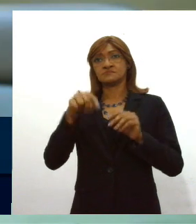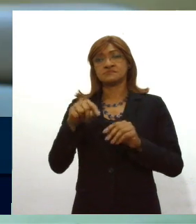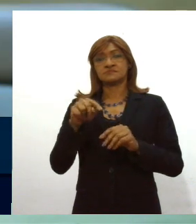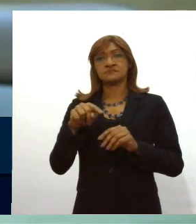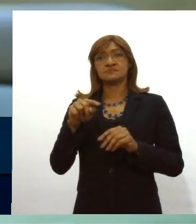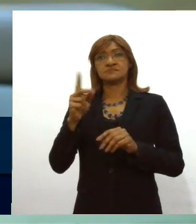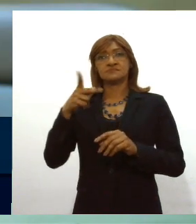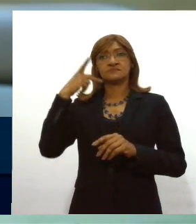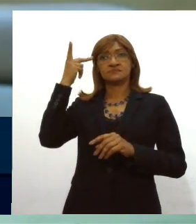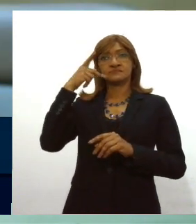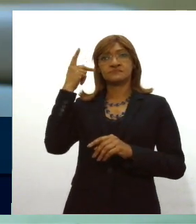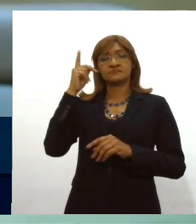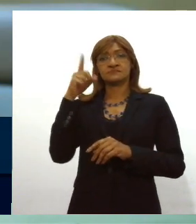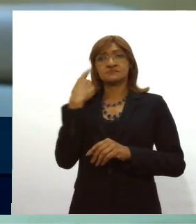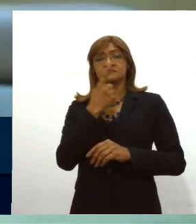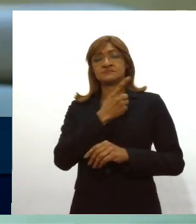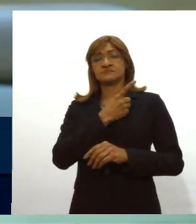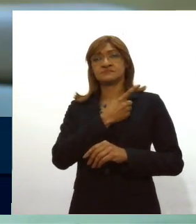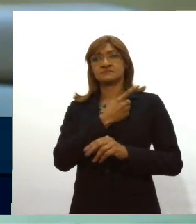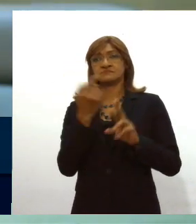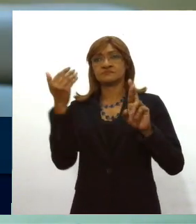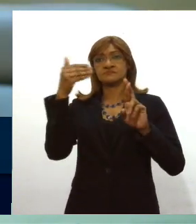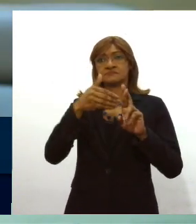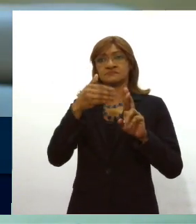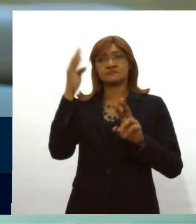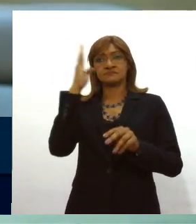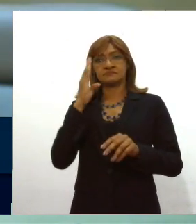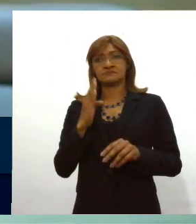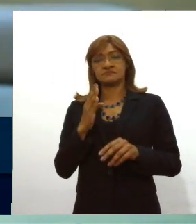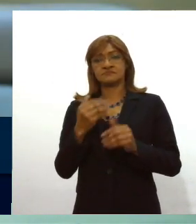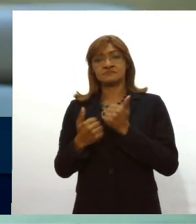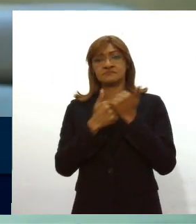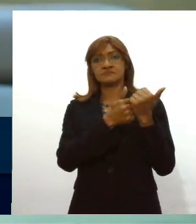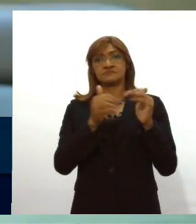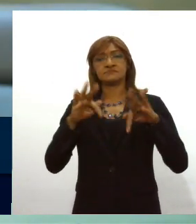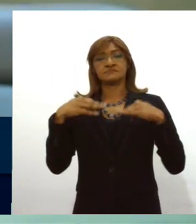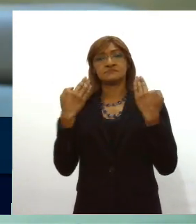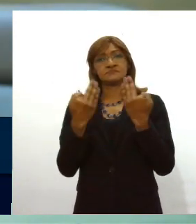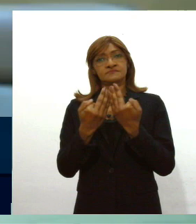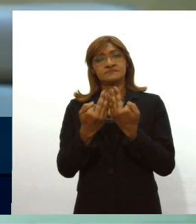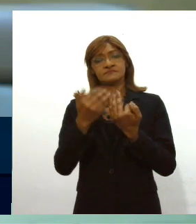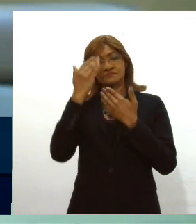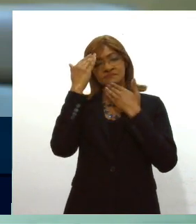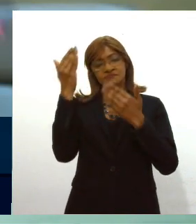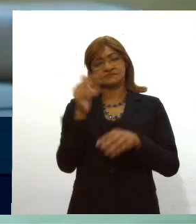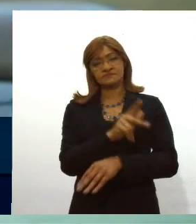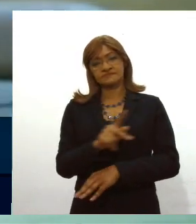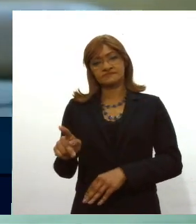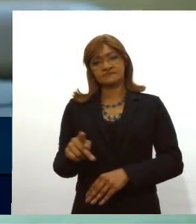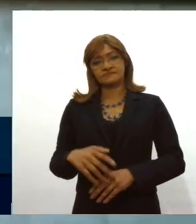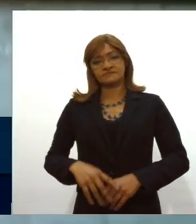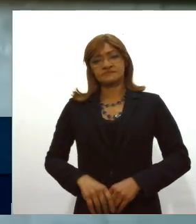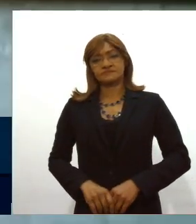nossos dêem exemplo para o Brasil e fiquem com as nossas famílias. Muito obrigado, senhor presidente.